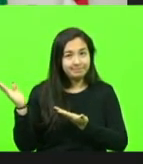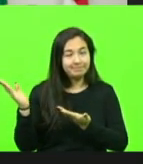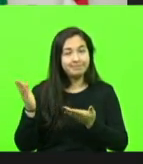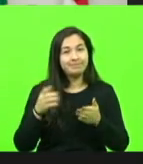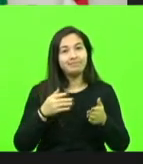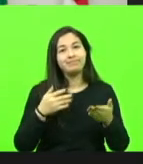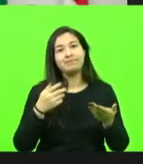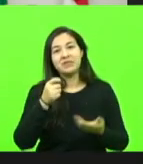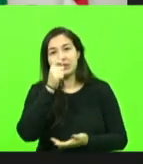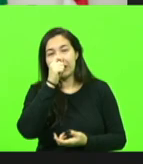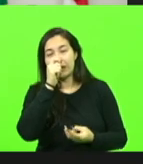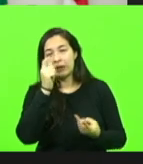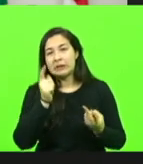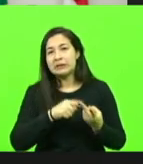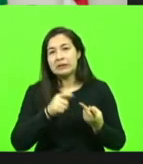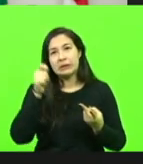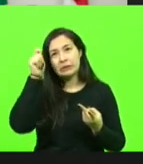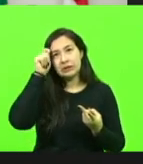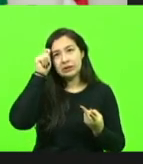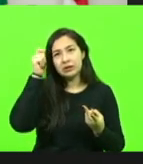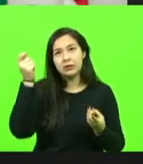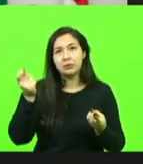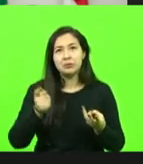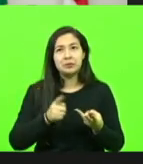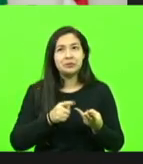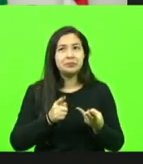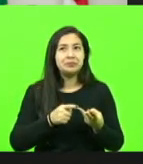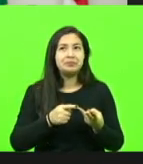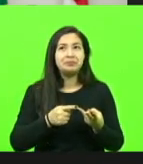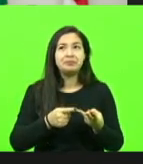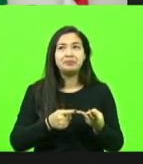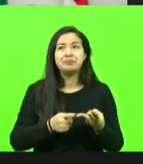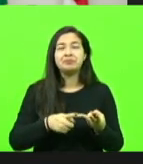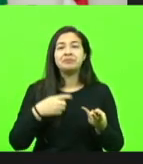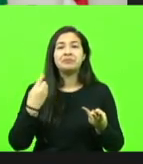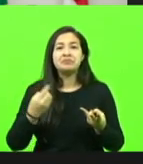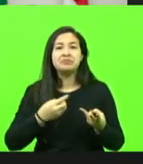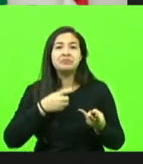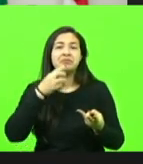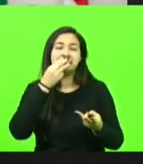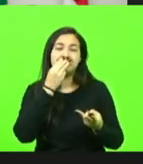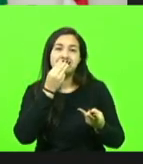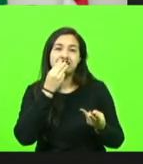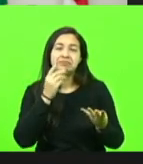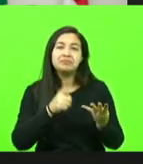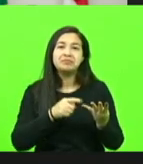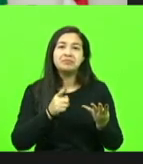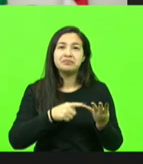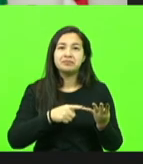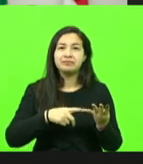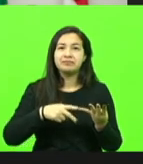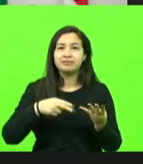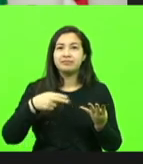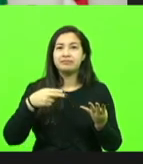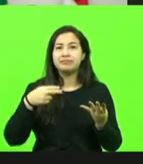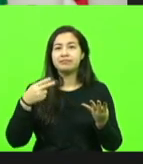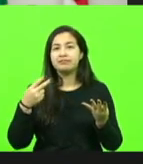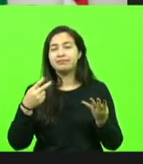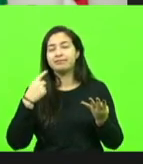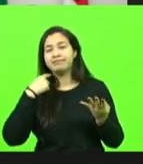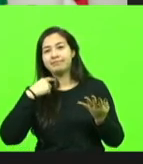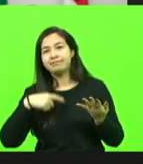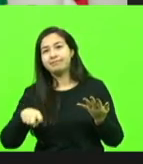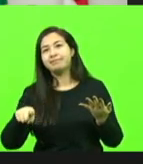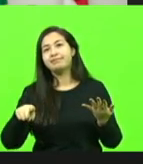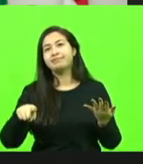deputado Adrianinho, deputado Sopelsa, deputado Nazareno, deputado Sérgio Motta, deputado